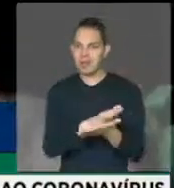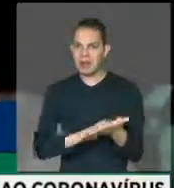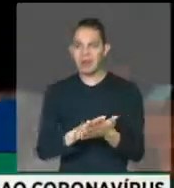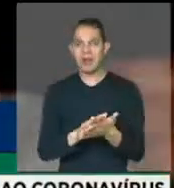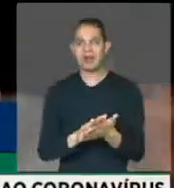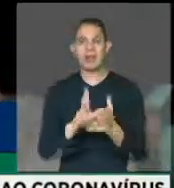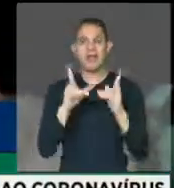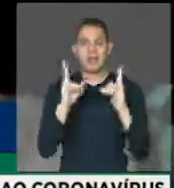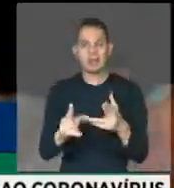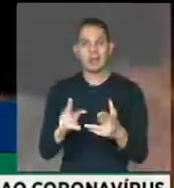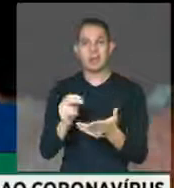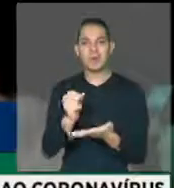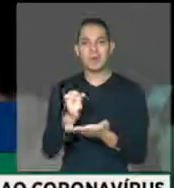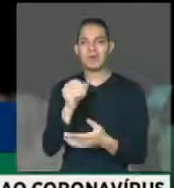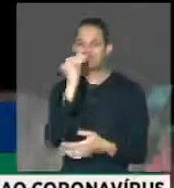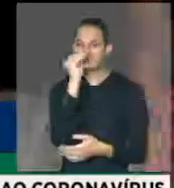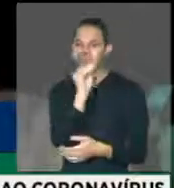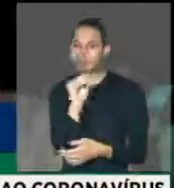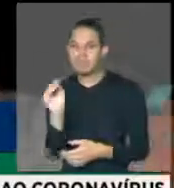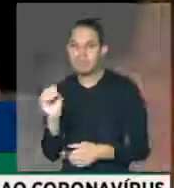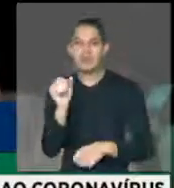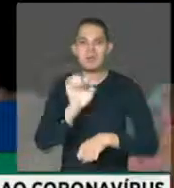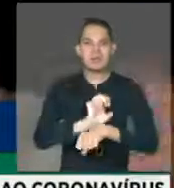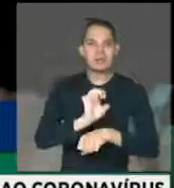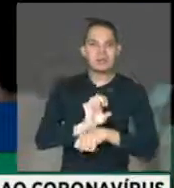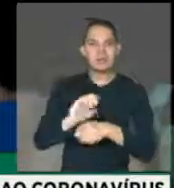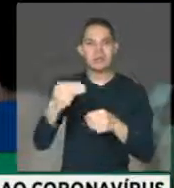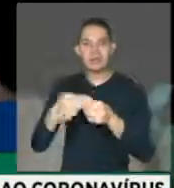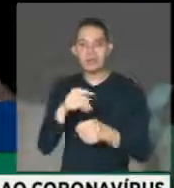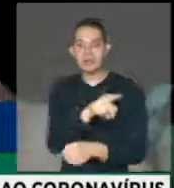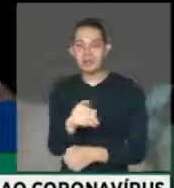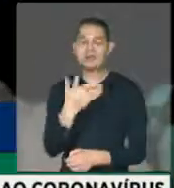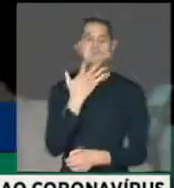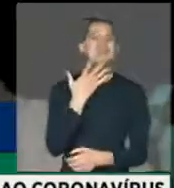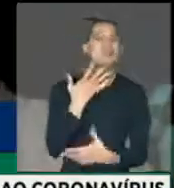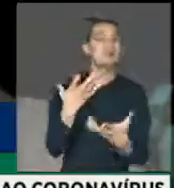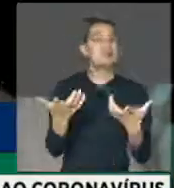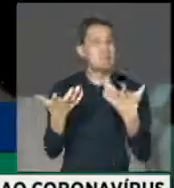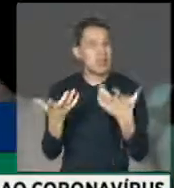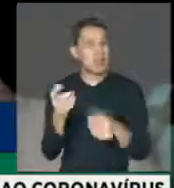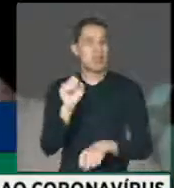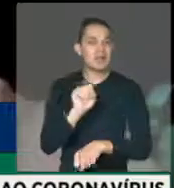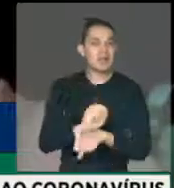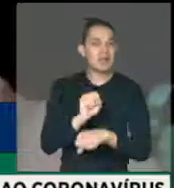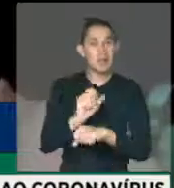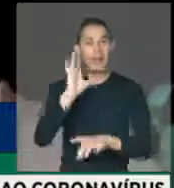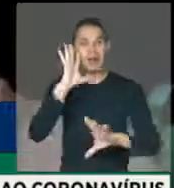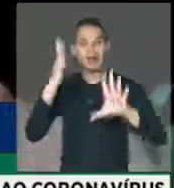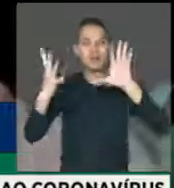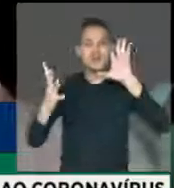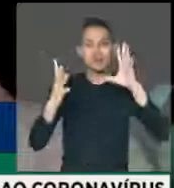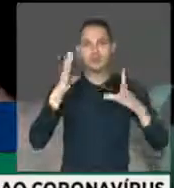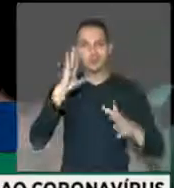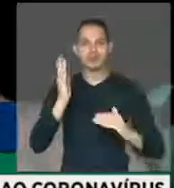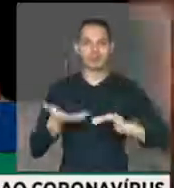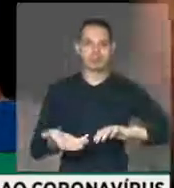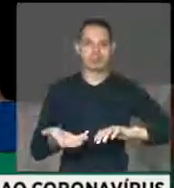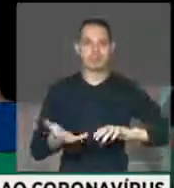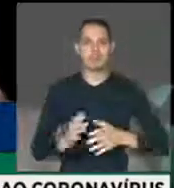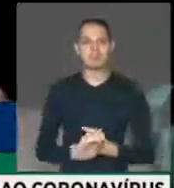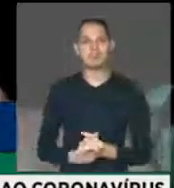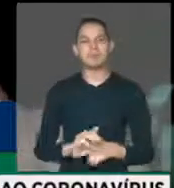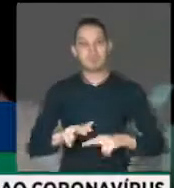apoiar os estados e municípios que estão ansiosamente aguardando por essas providências do Congresso Nacional.